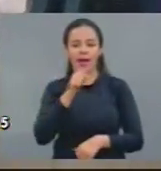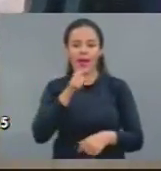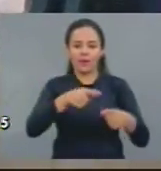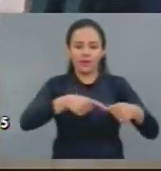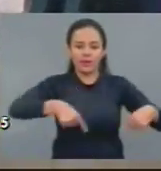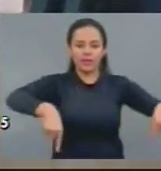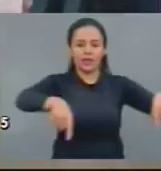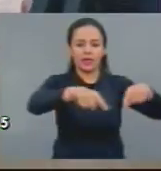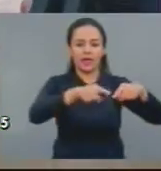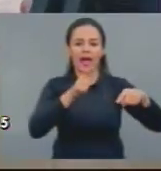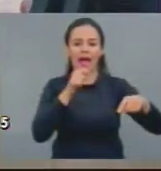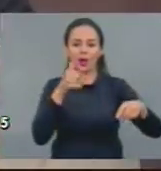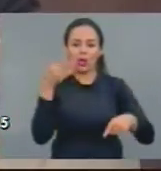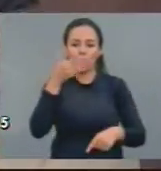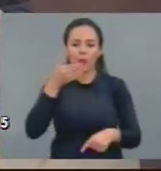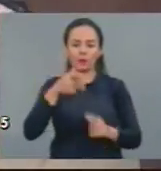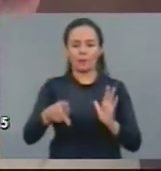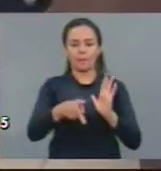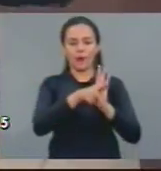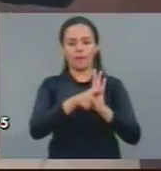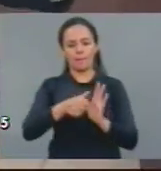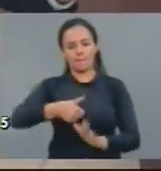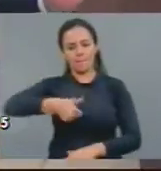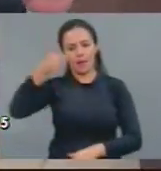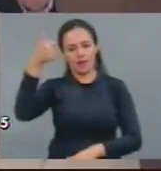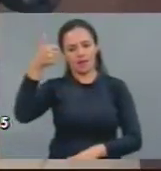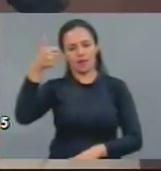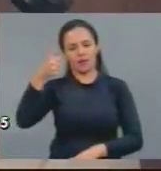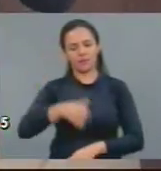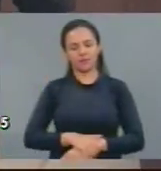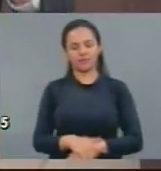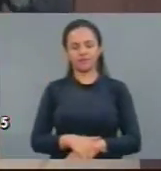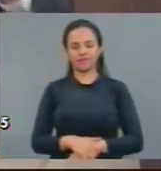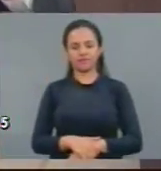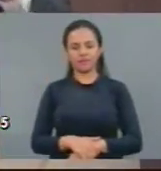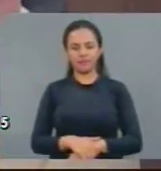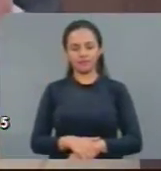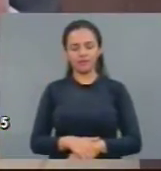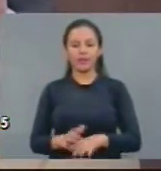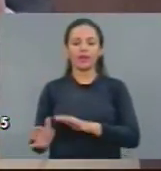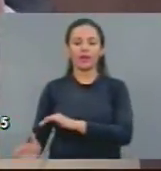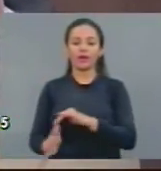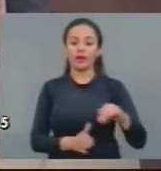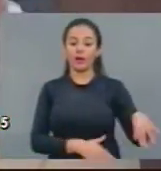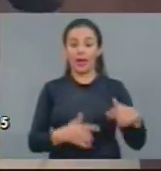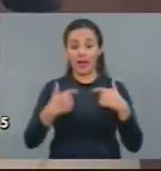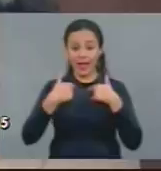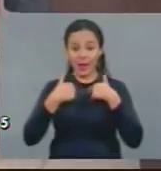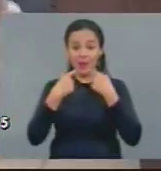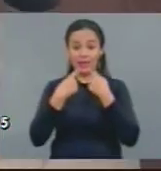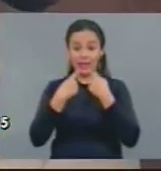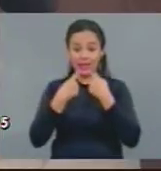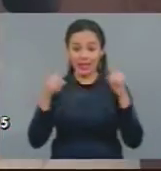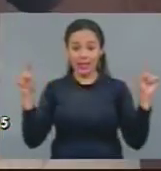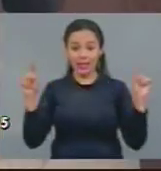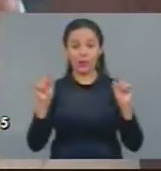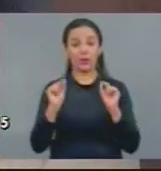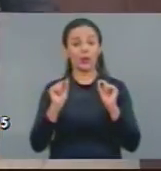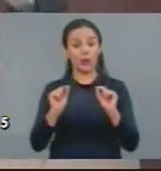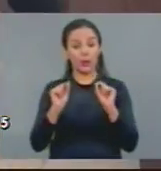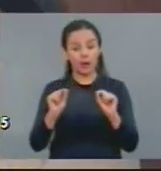camarão. Muito obrigado. Deputado, deputados, o que eu estou a denunciar aqui é a falta de